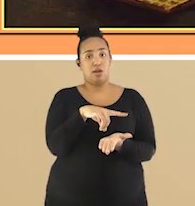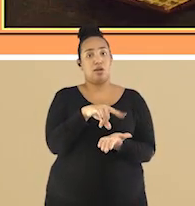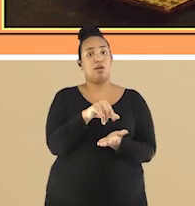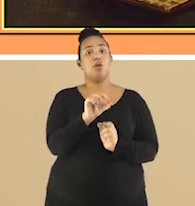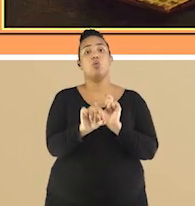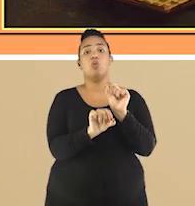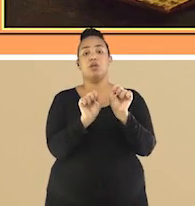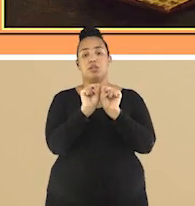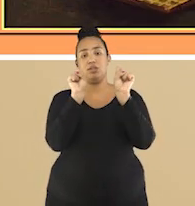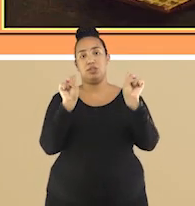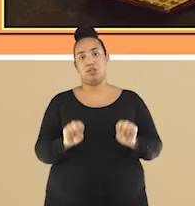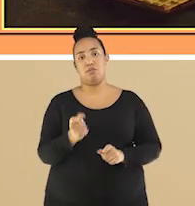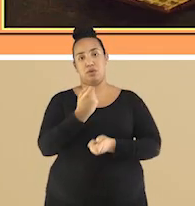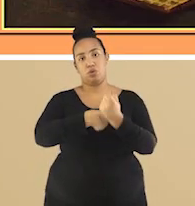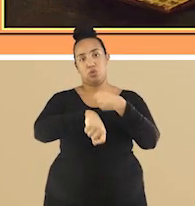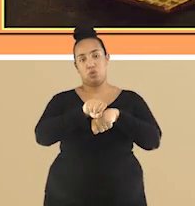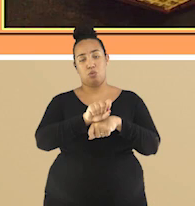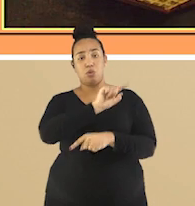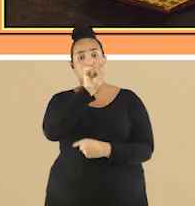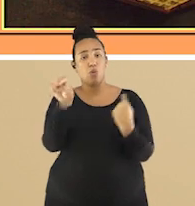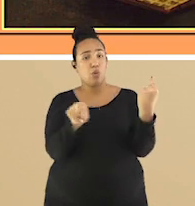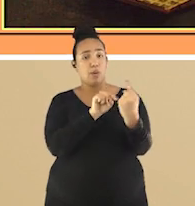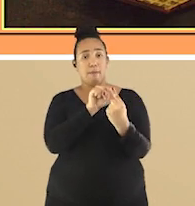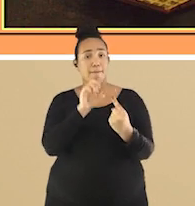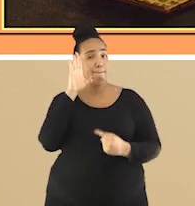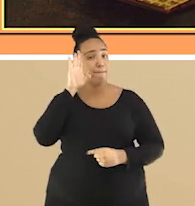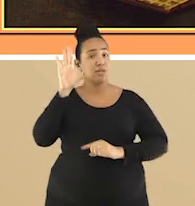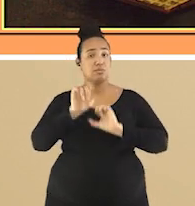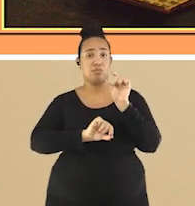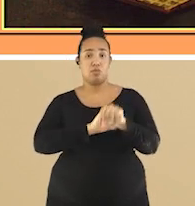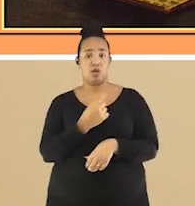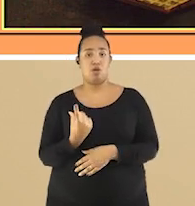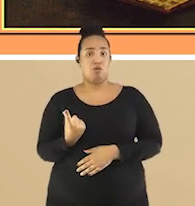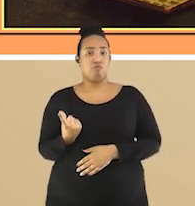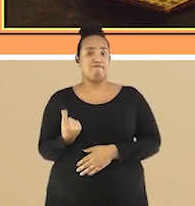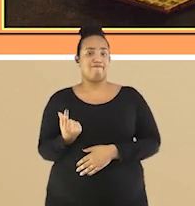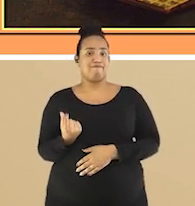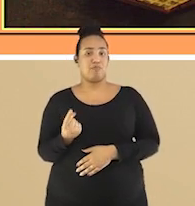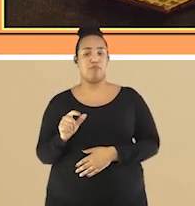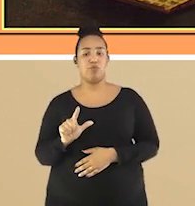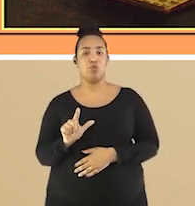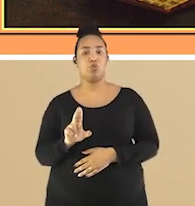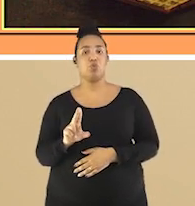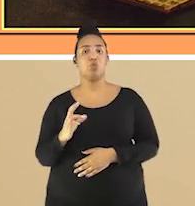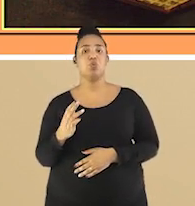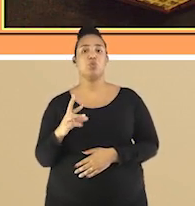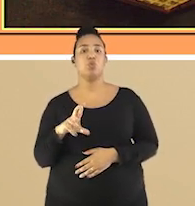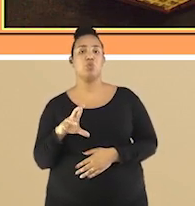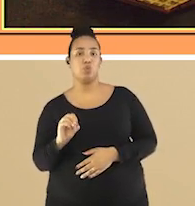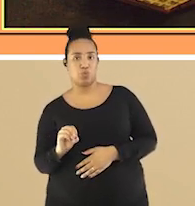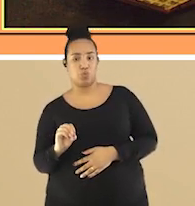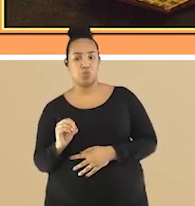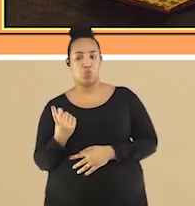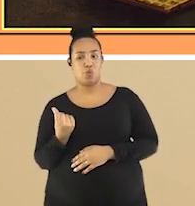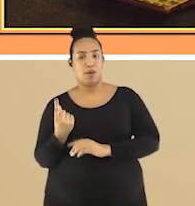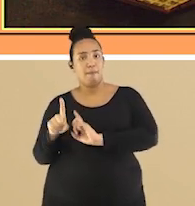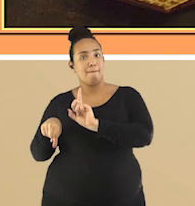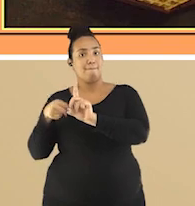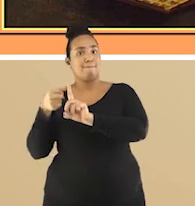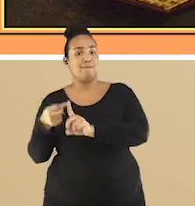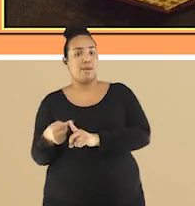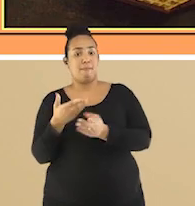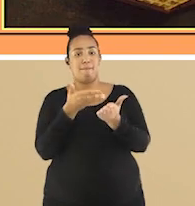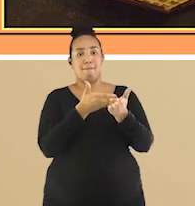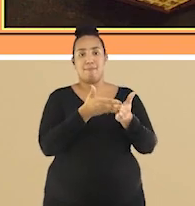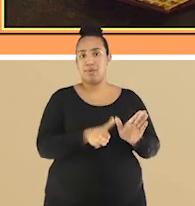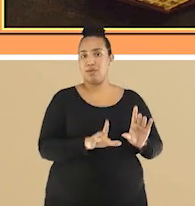que tem como objetivo principal a obtenção do lucro, ou seja, ganhar mais e perder menos. As